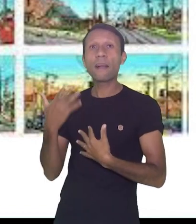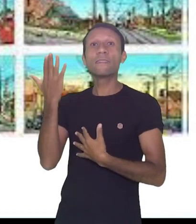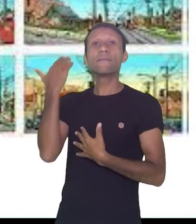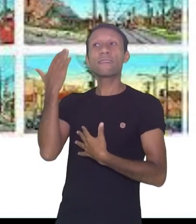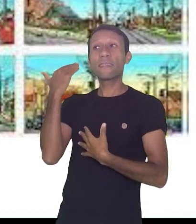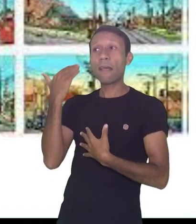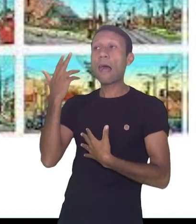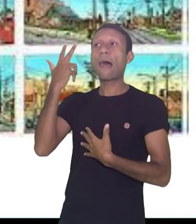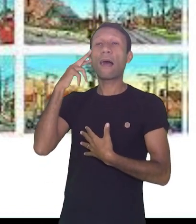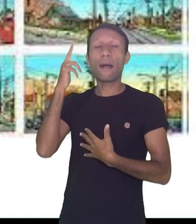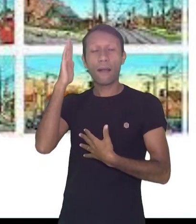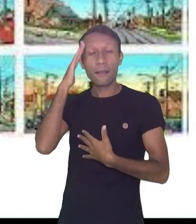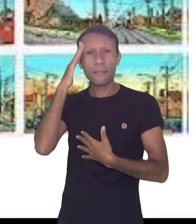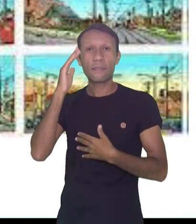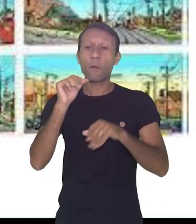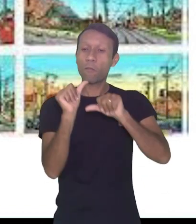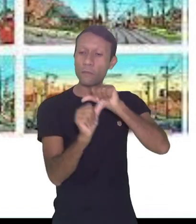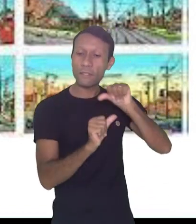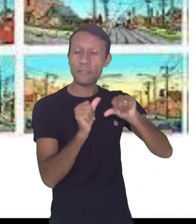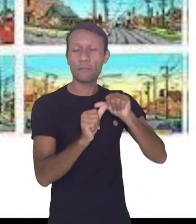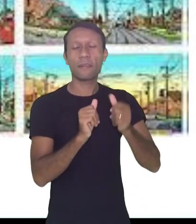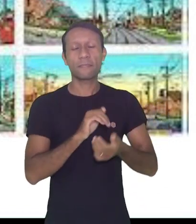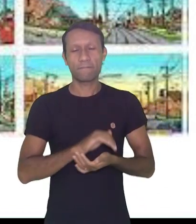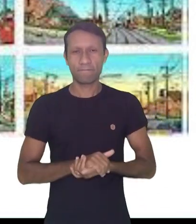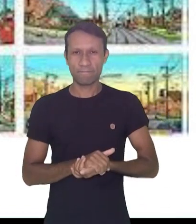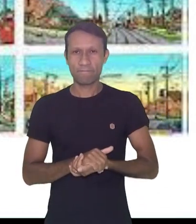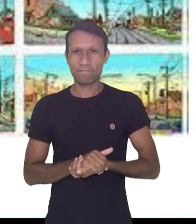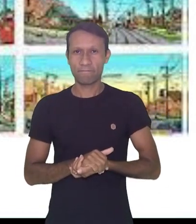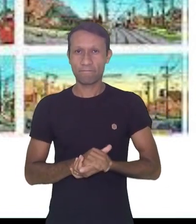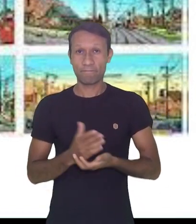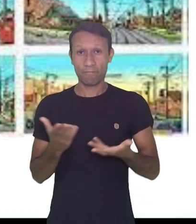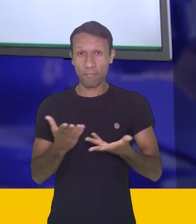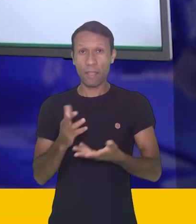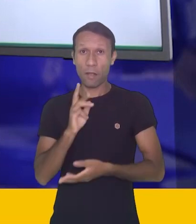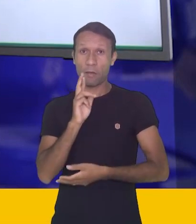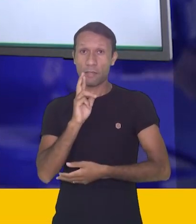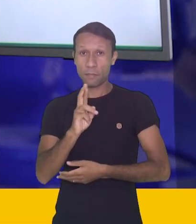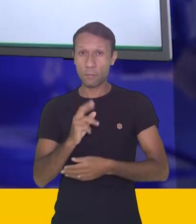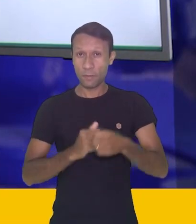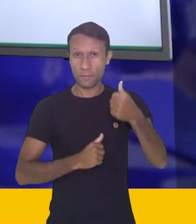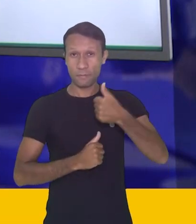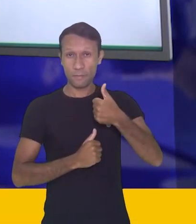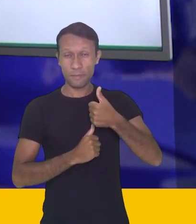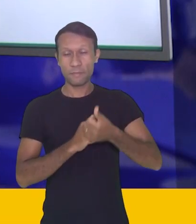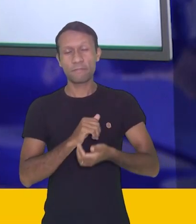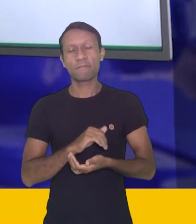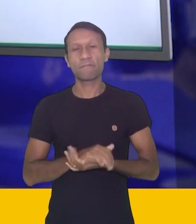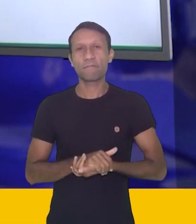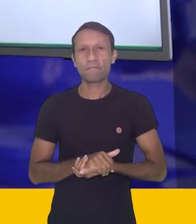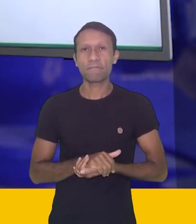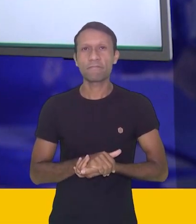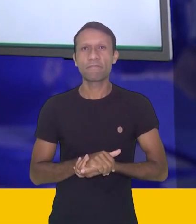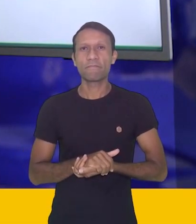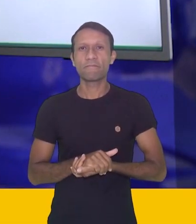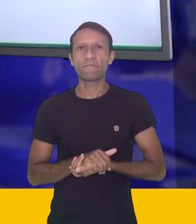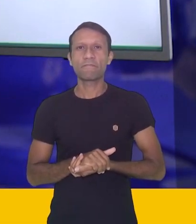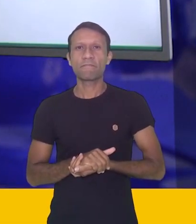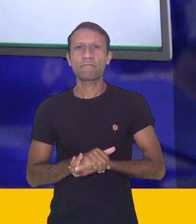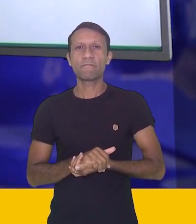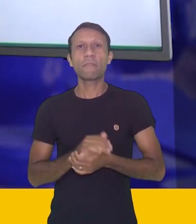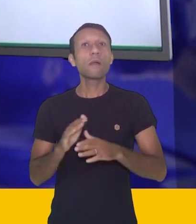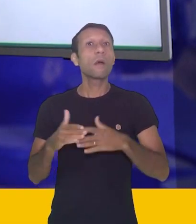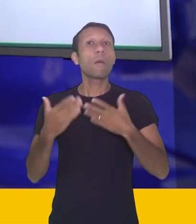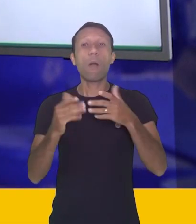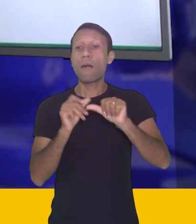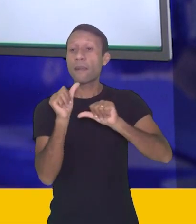essa imagem aqui ao lado. Vamos lá. Vamos responder o primeiro ponto, tá? Primeiro ponto a ser respondido, quais